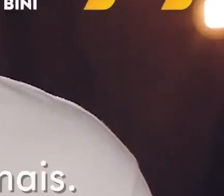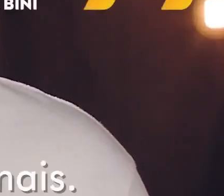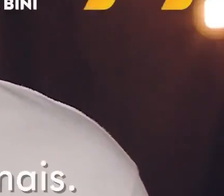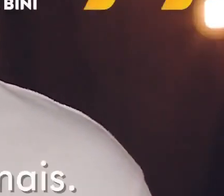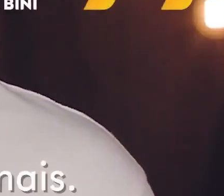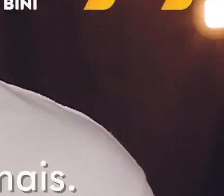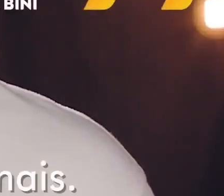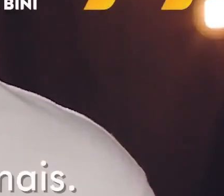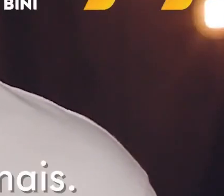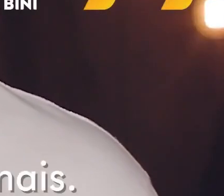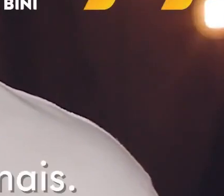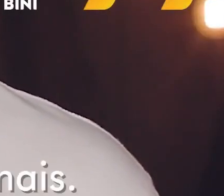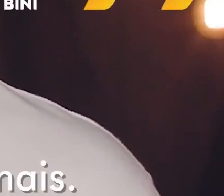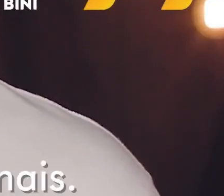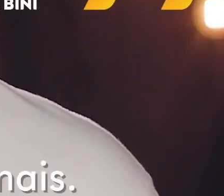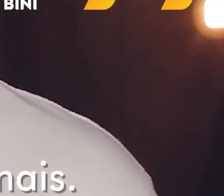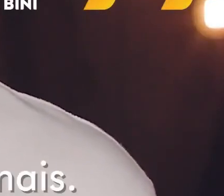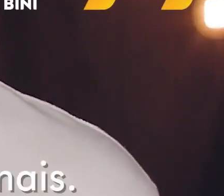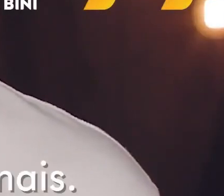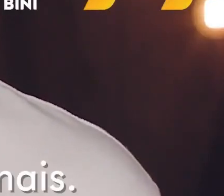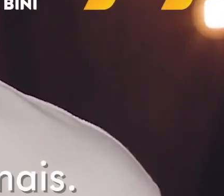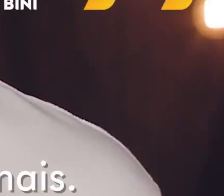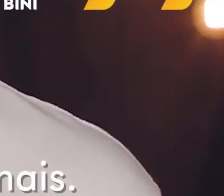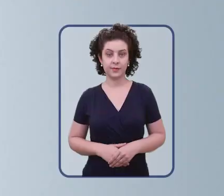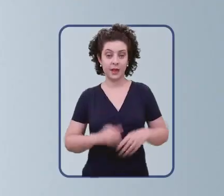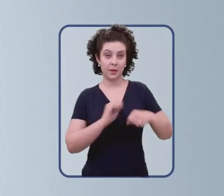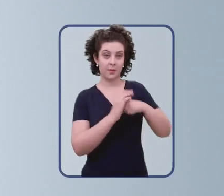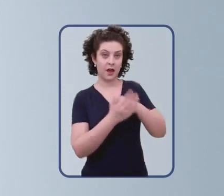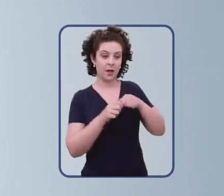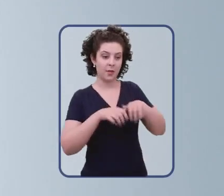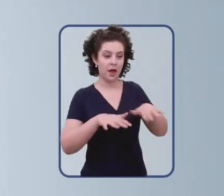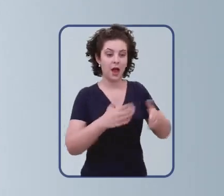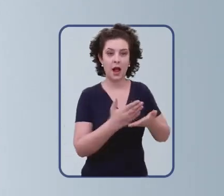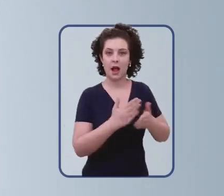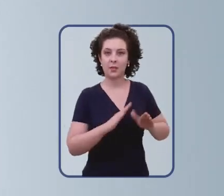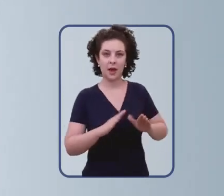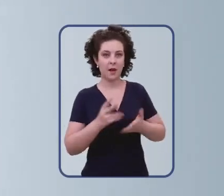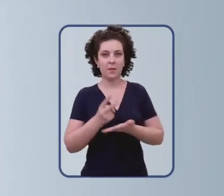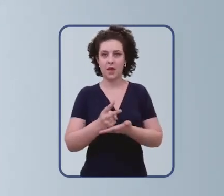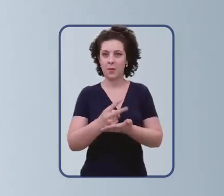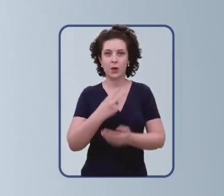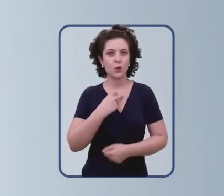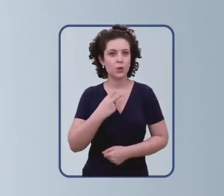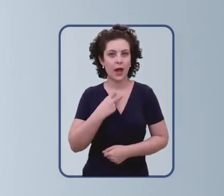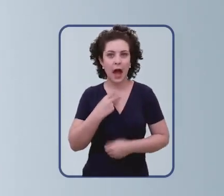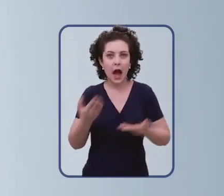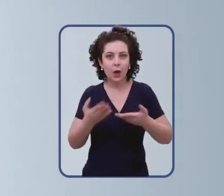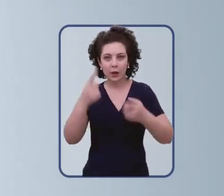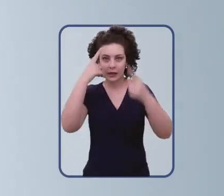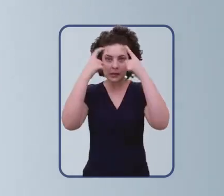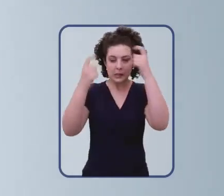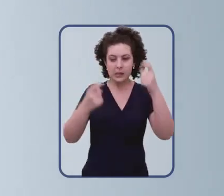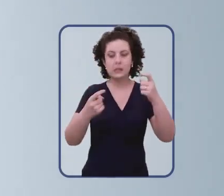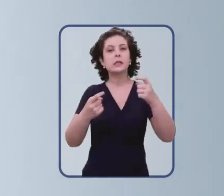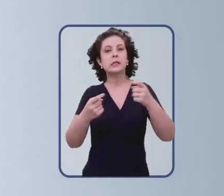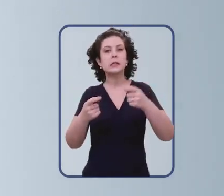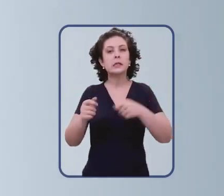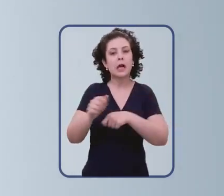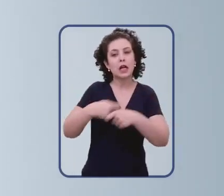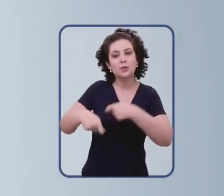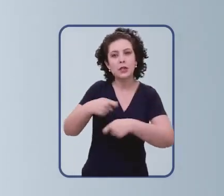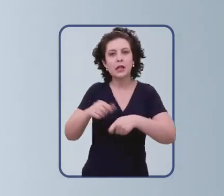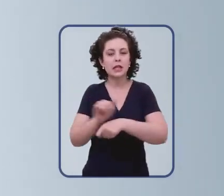mas falta de educação não dá mais. Depois da pandemia, chega de mesmice. Agora é reinventar o governo.